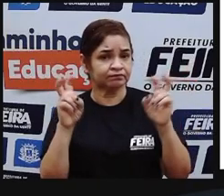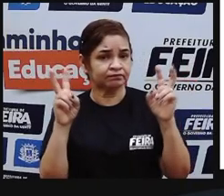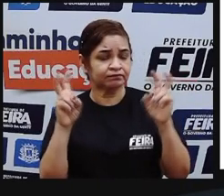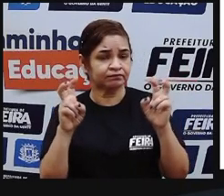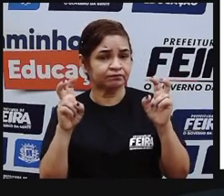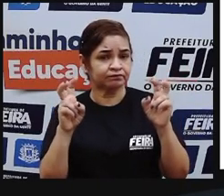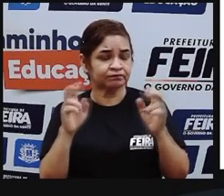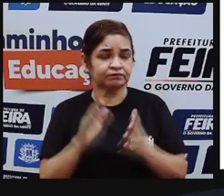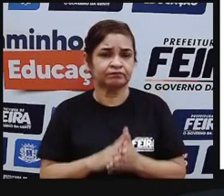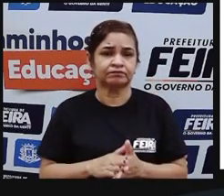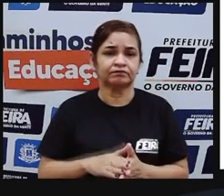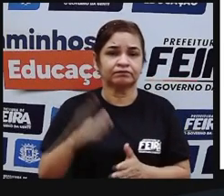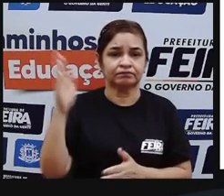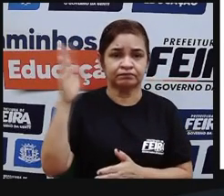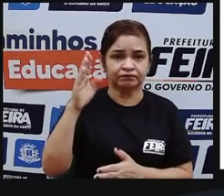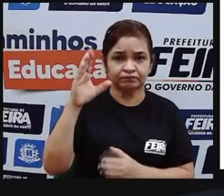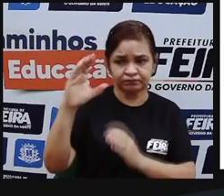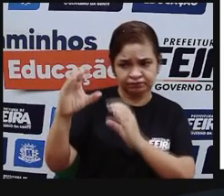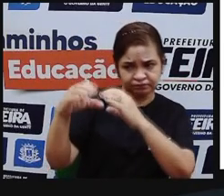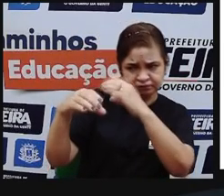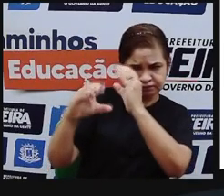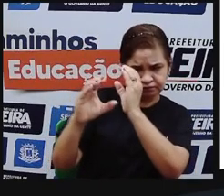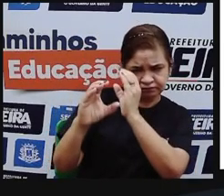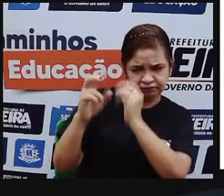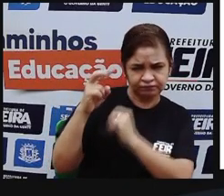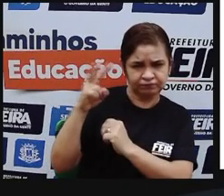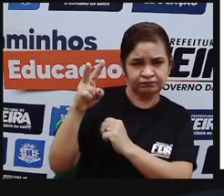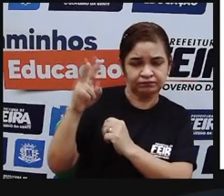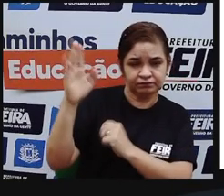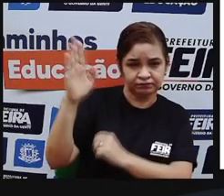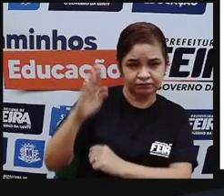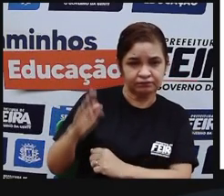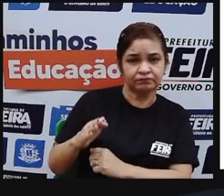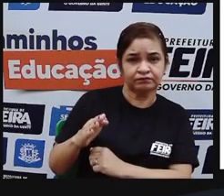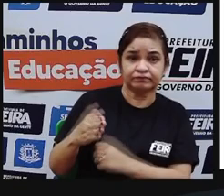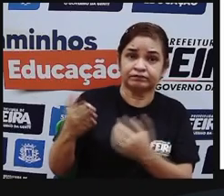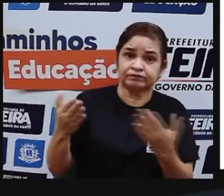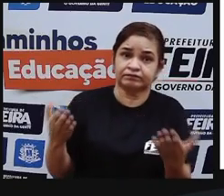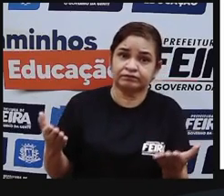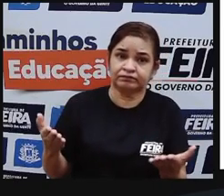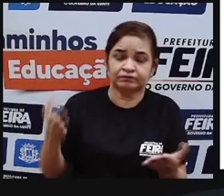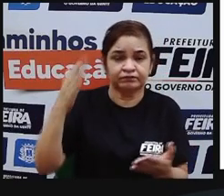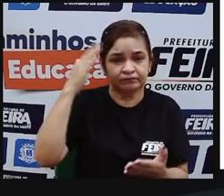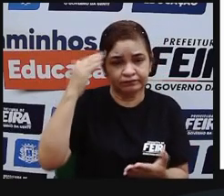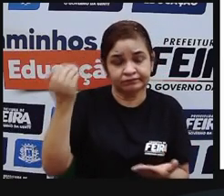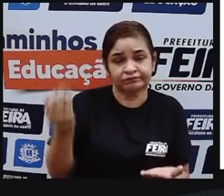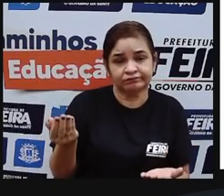descobrimento, fecha aspas. Porque a gente sabe que não foi bem um descobrimento, né?